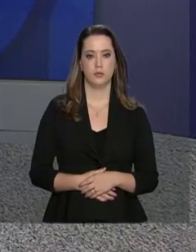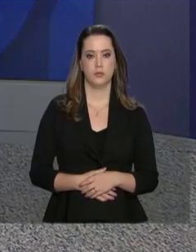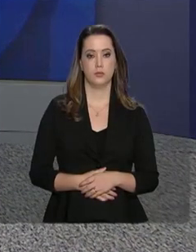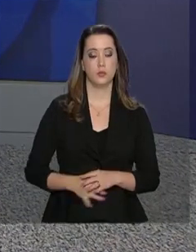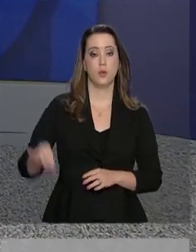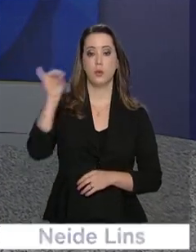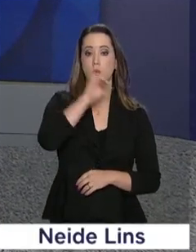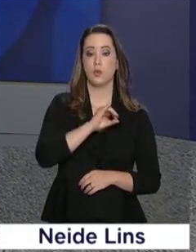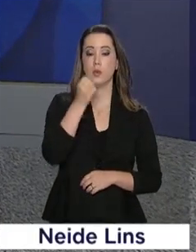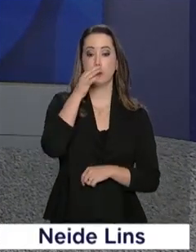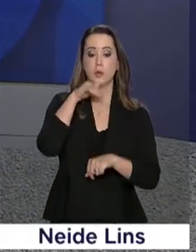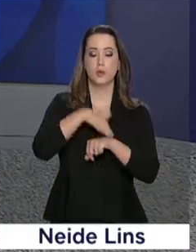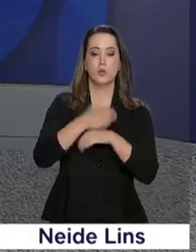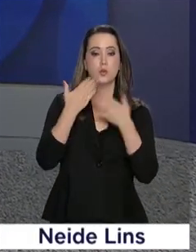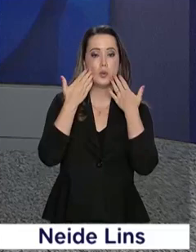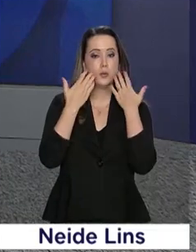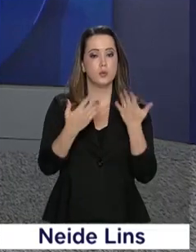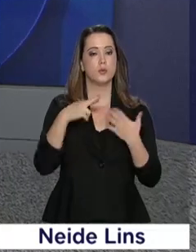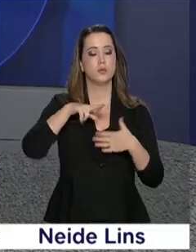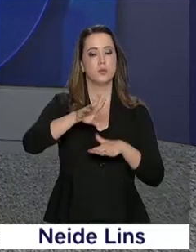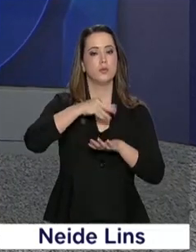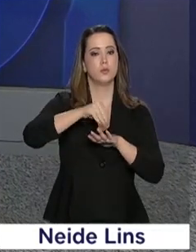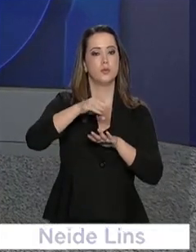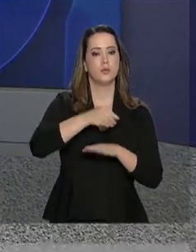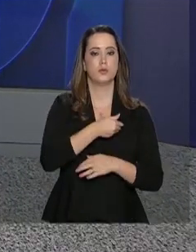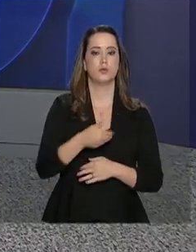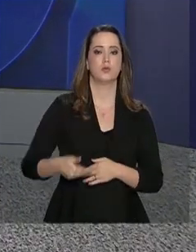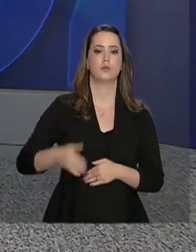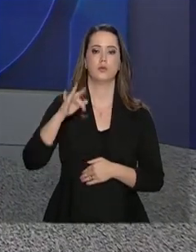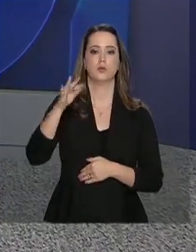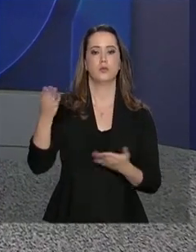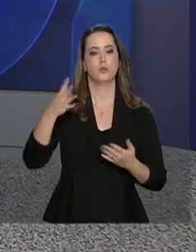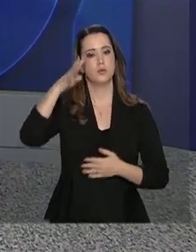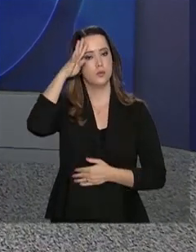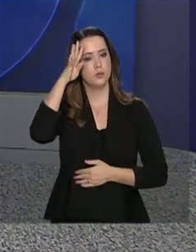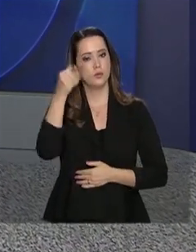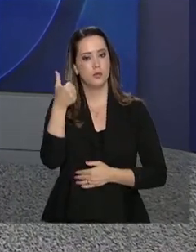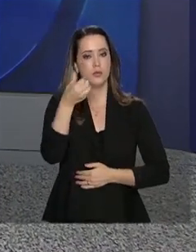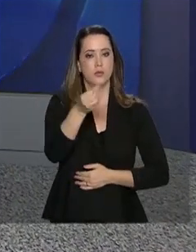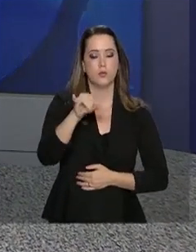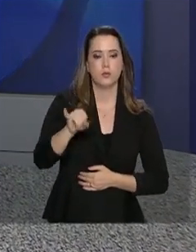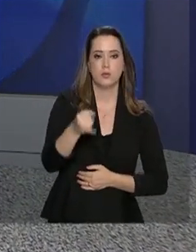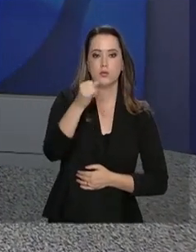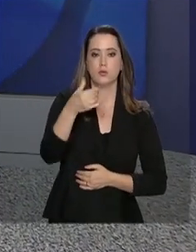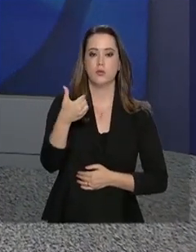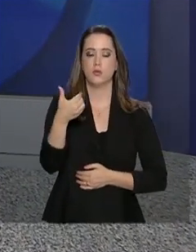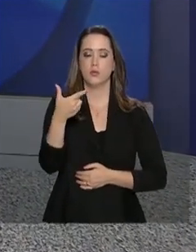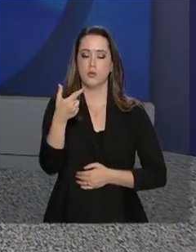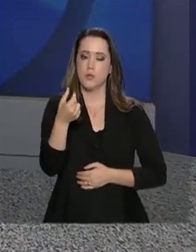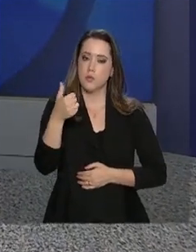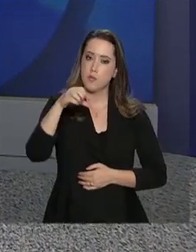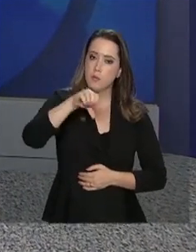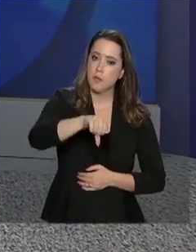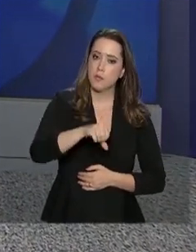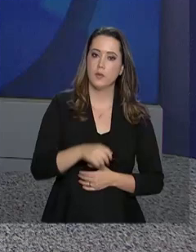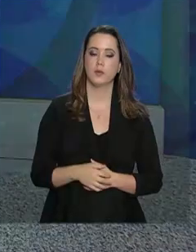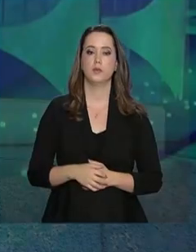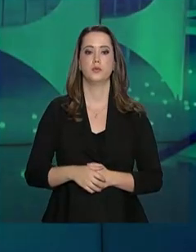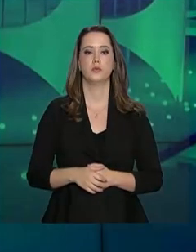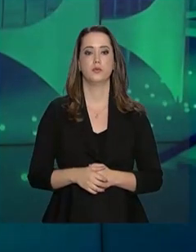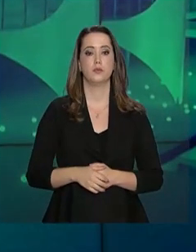Olá, boa noite. No ar as notícias do governo federal desta quarta-feira, 16 de janeiro de 2019.